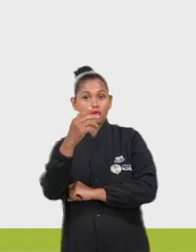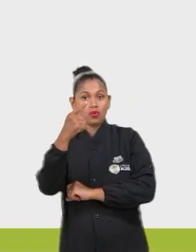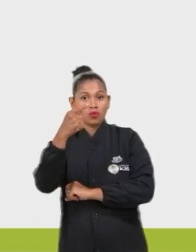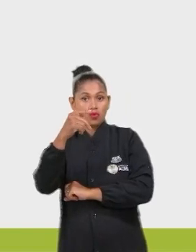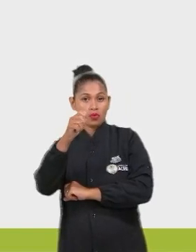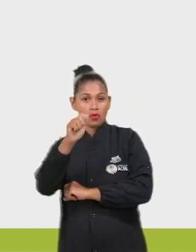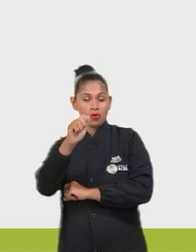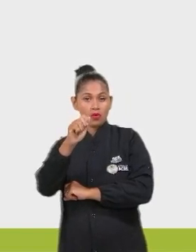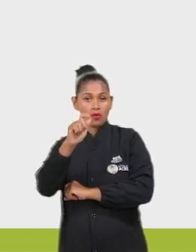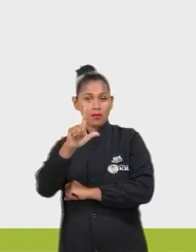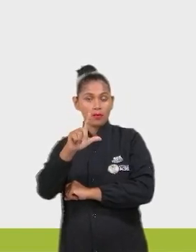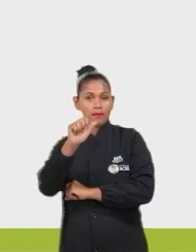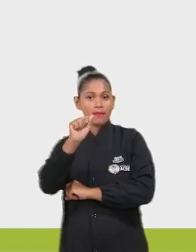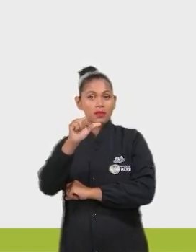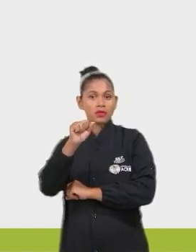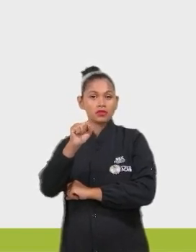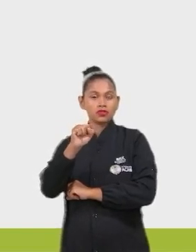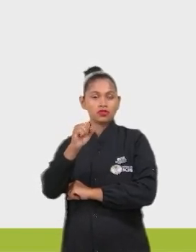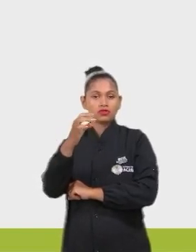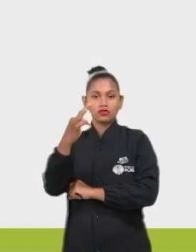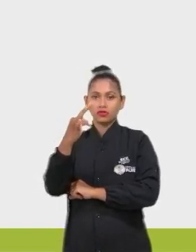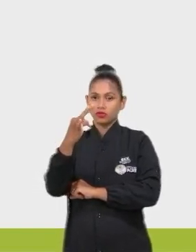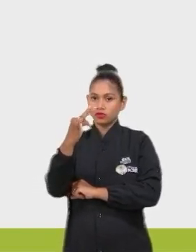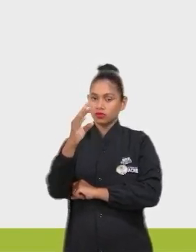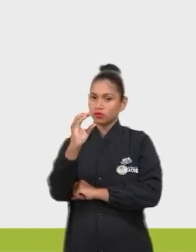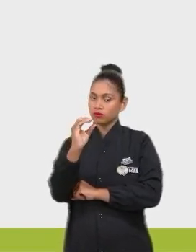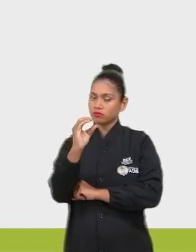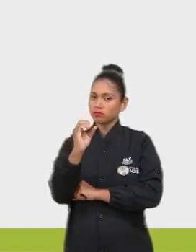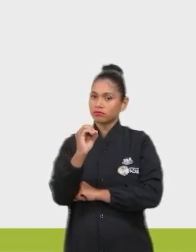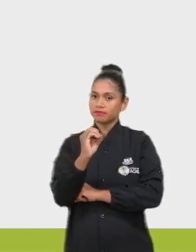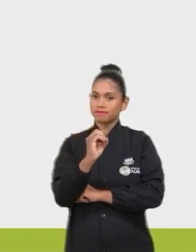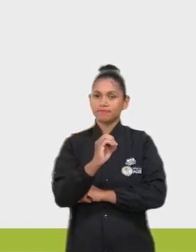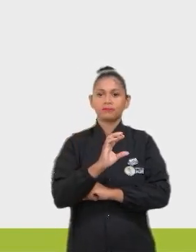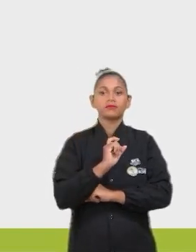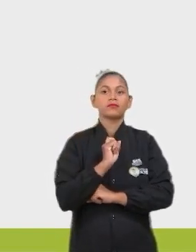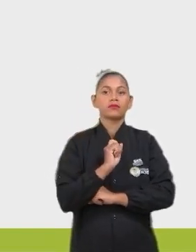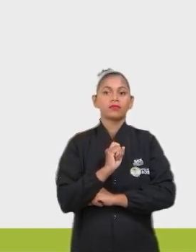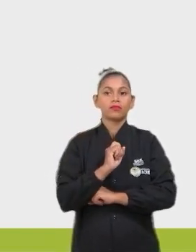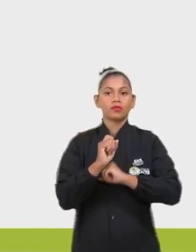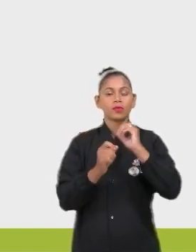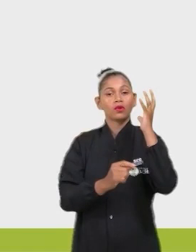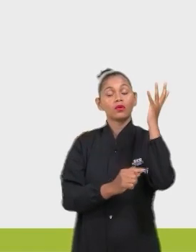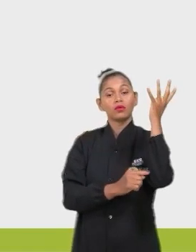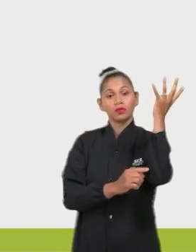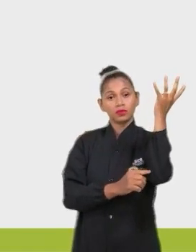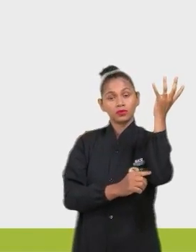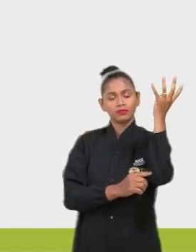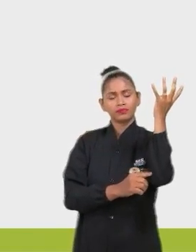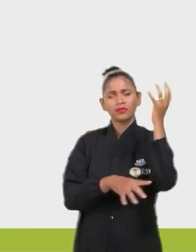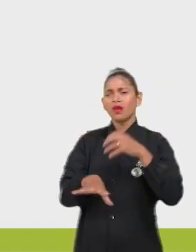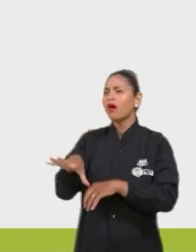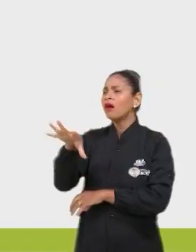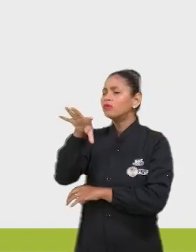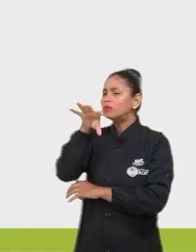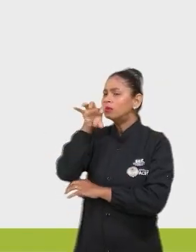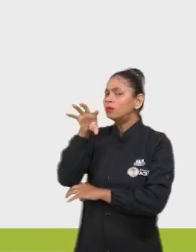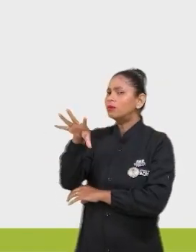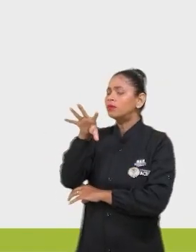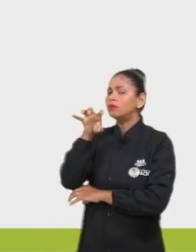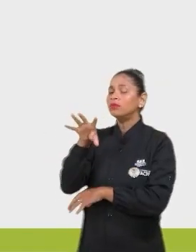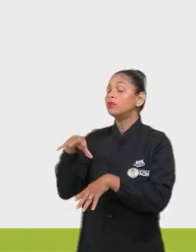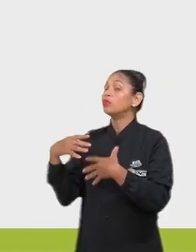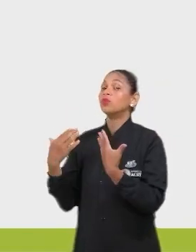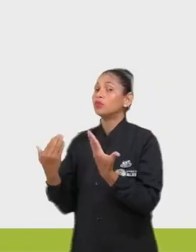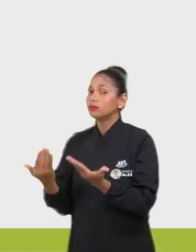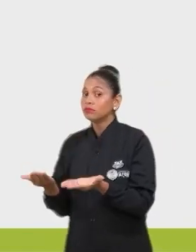descrito para vocês, representado aqui para vocês. Tudo bem? E a respiração? Afinal de contas, nós temos